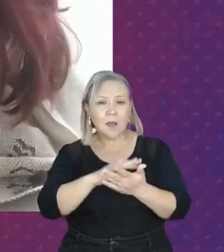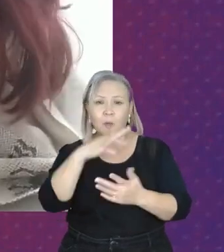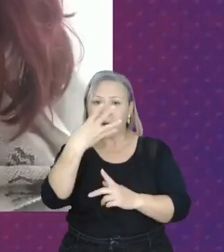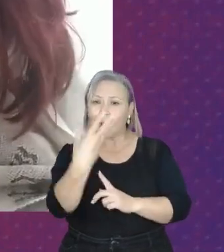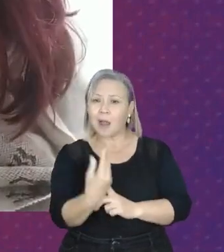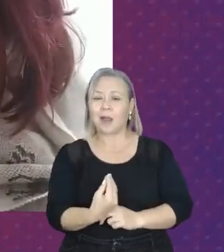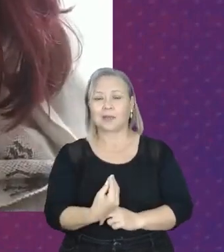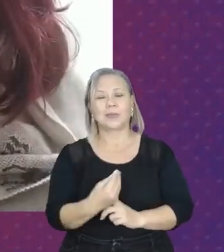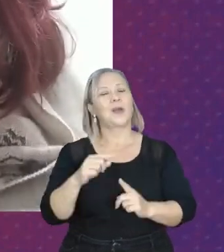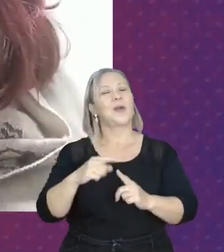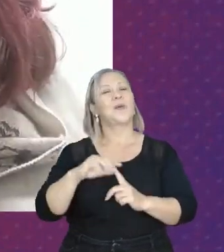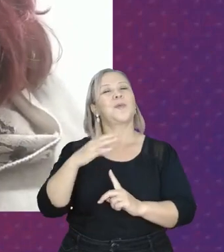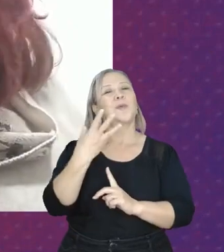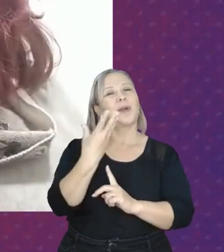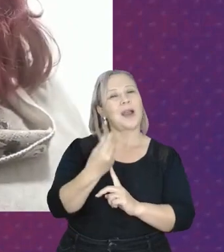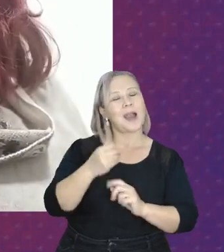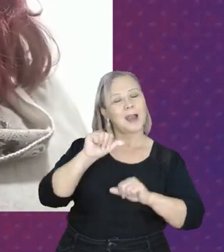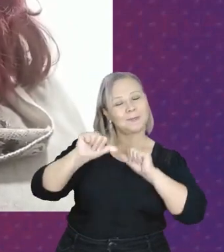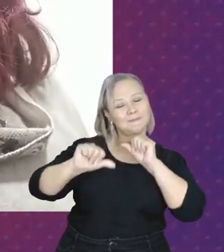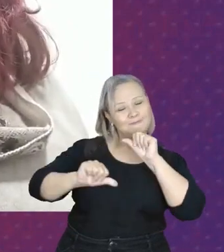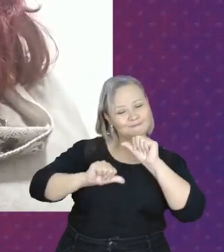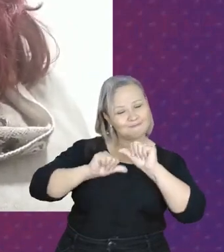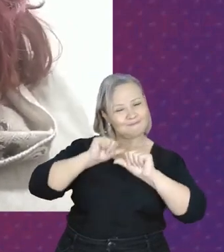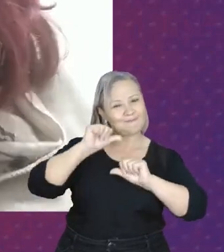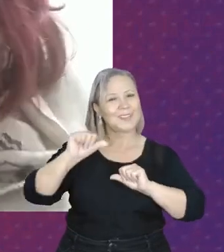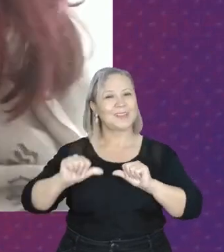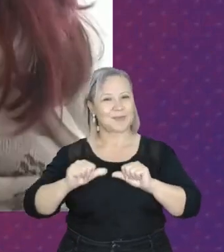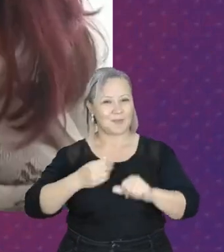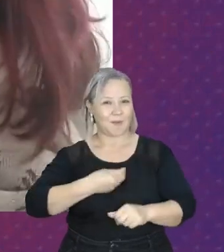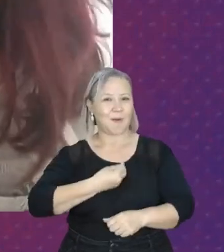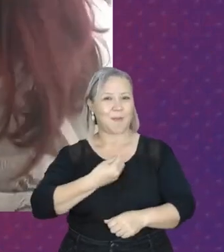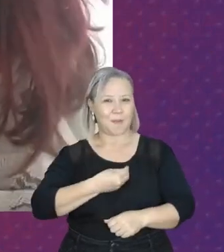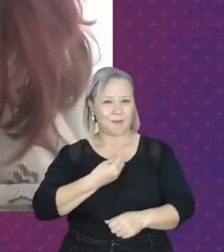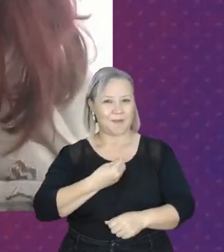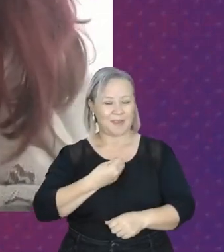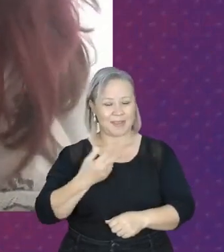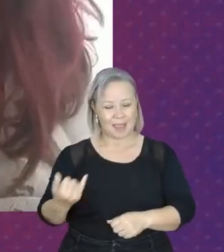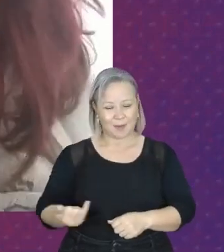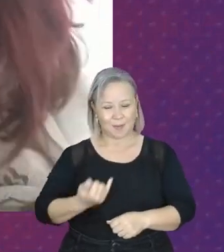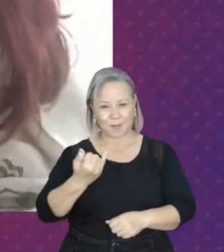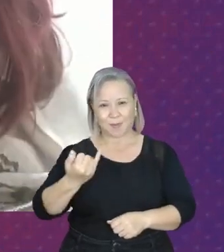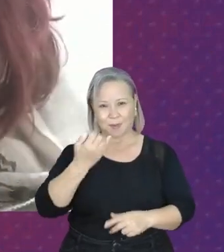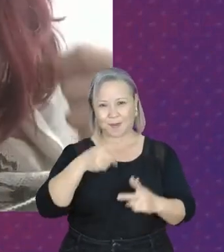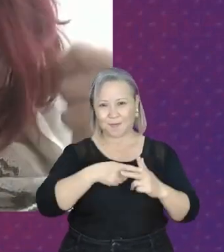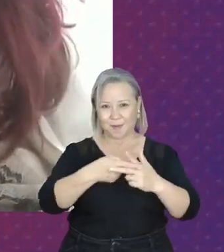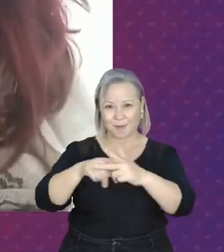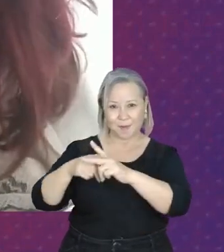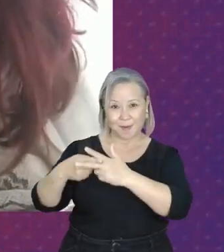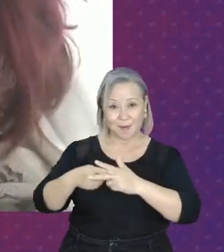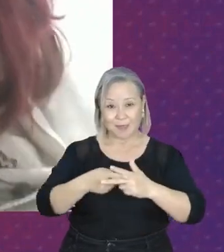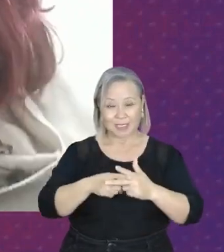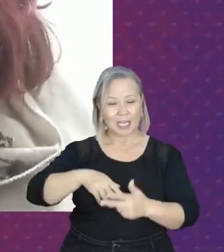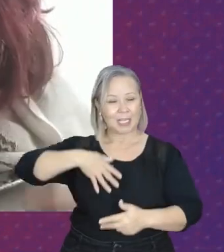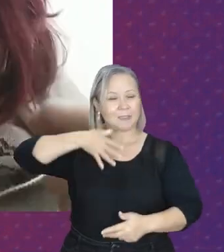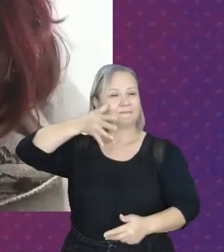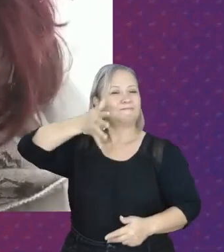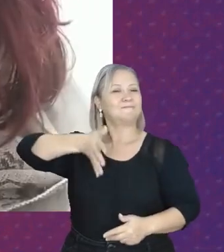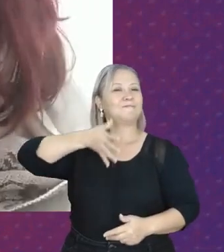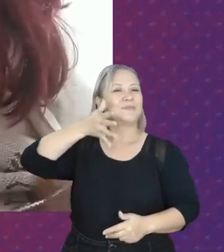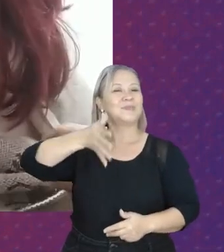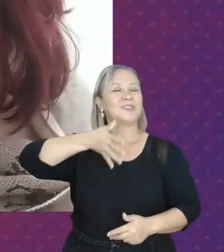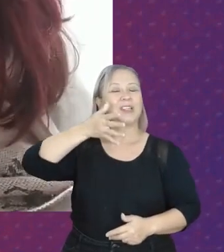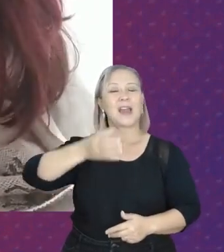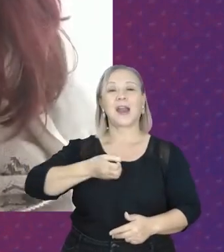arte transforma e é uma importante ferramenta de narrativa do